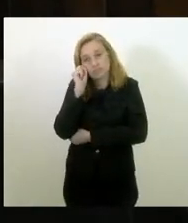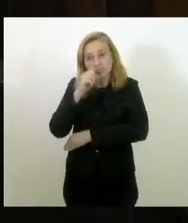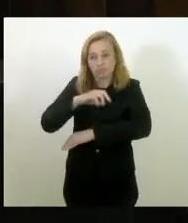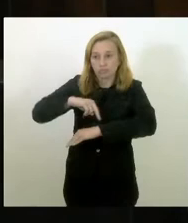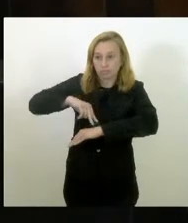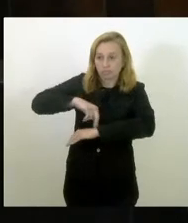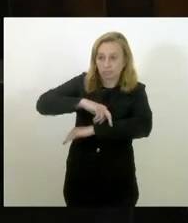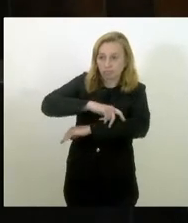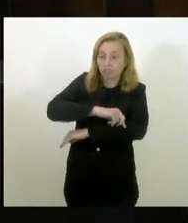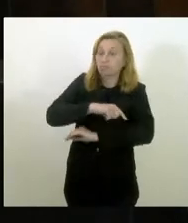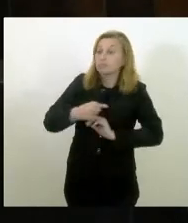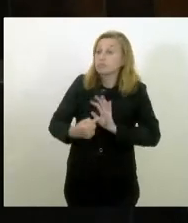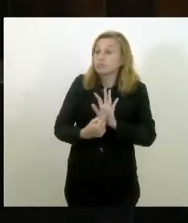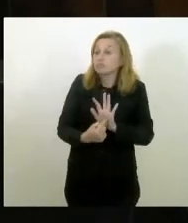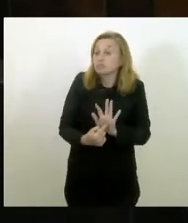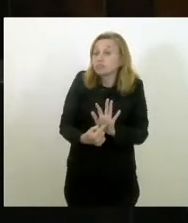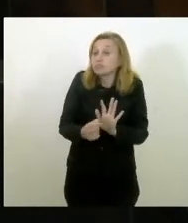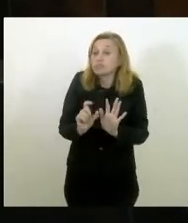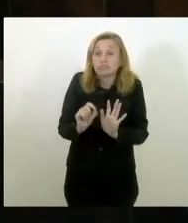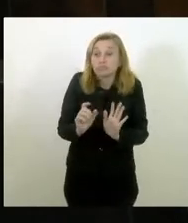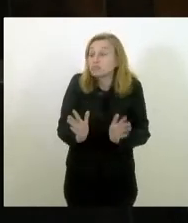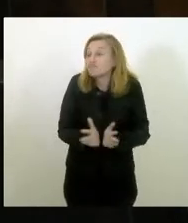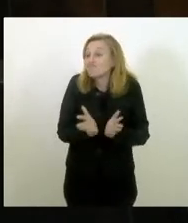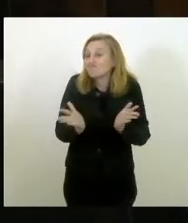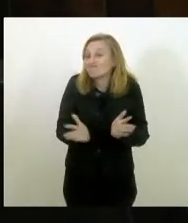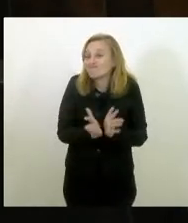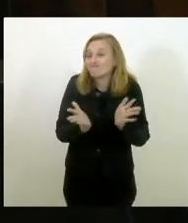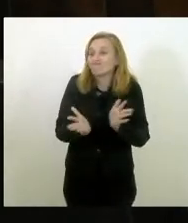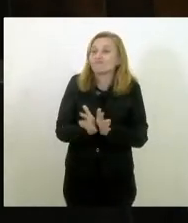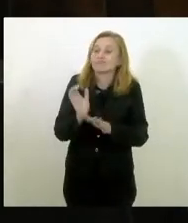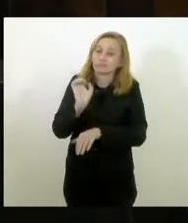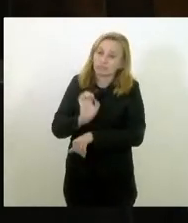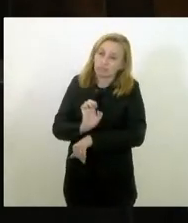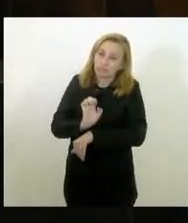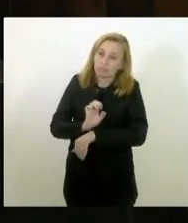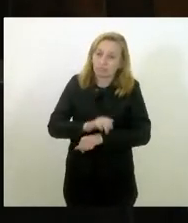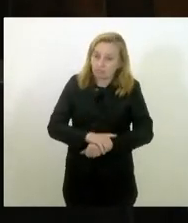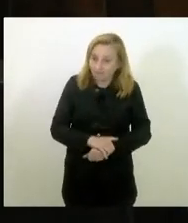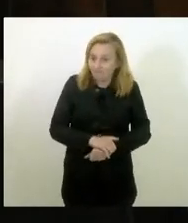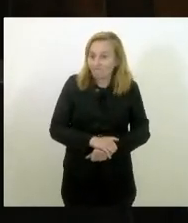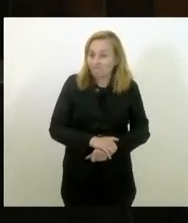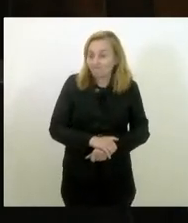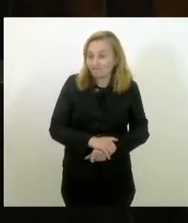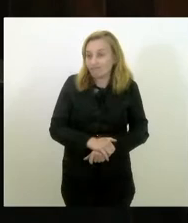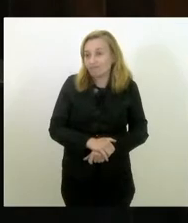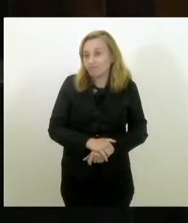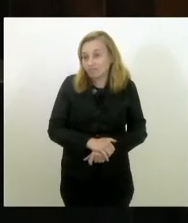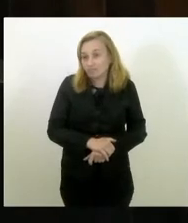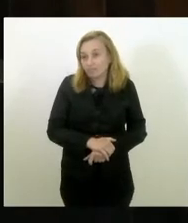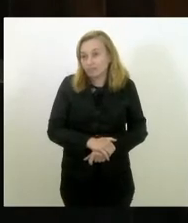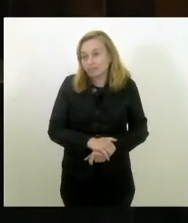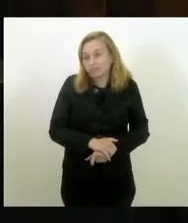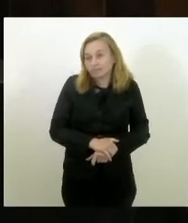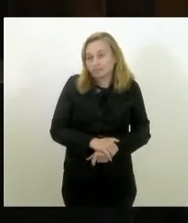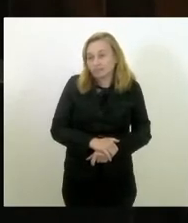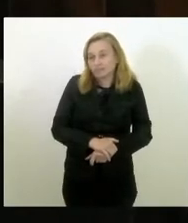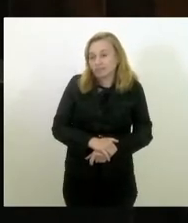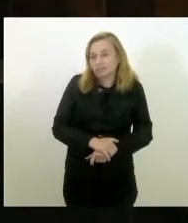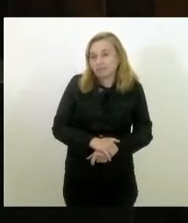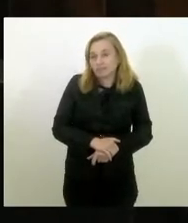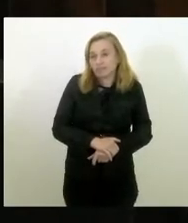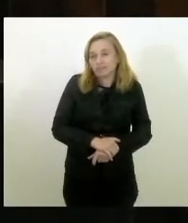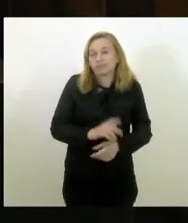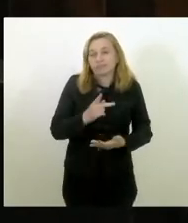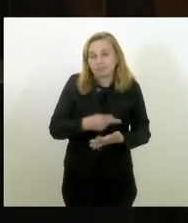Isso demonstra a falência do estado. Isso demonstra a omissão e a negligência